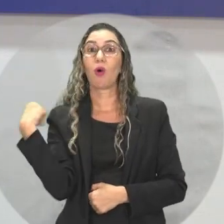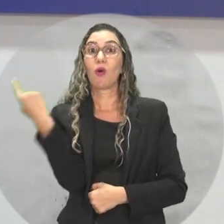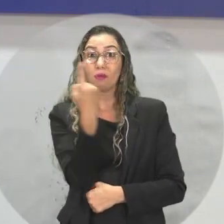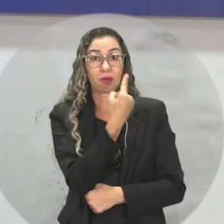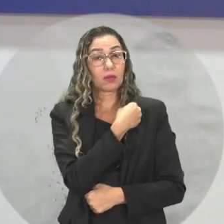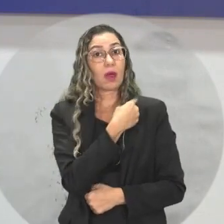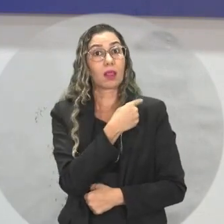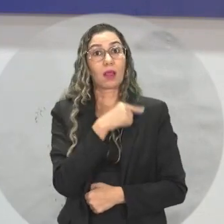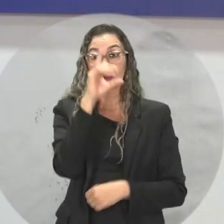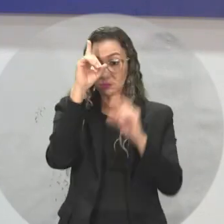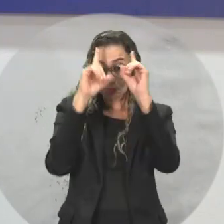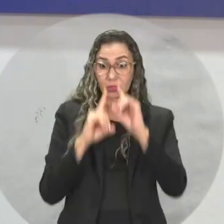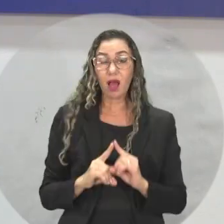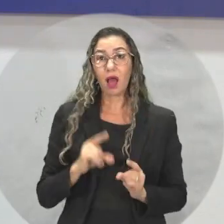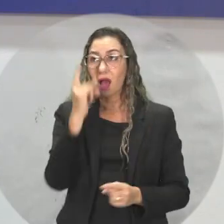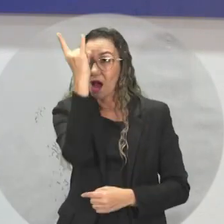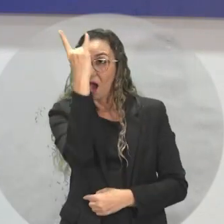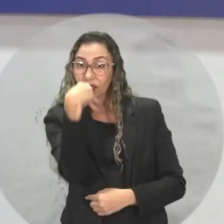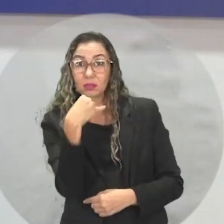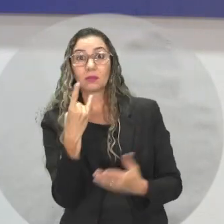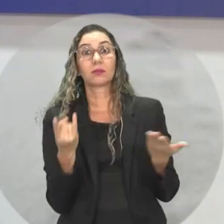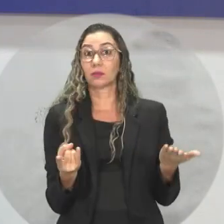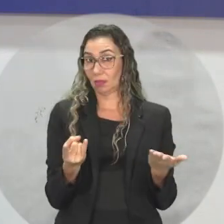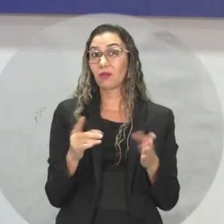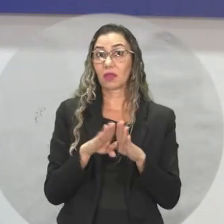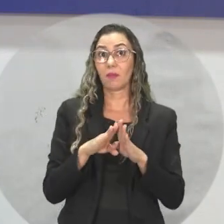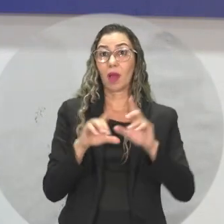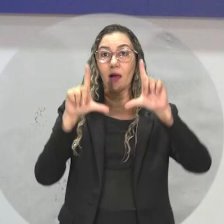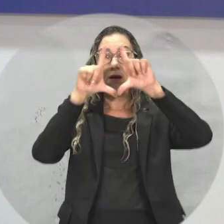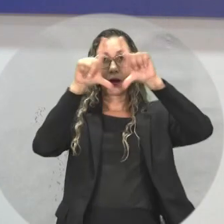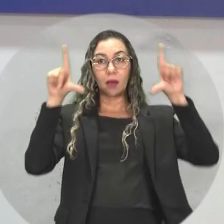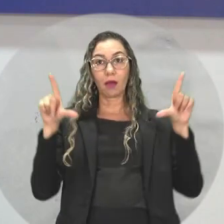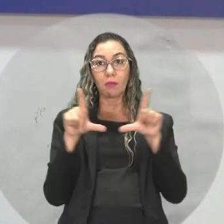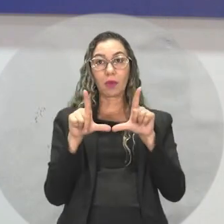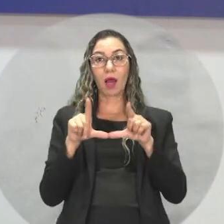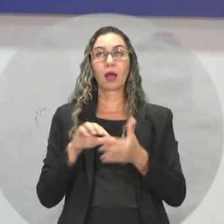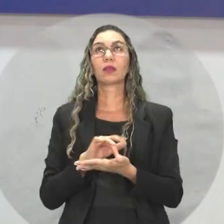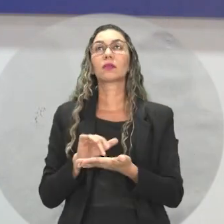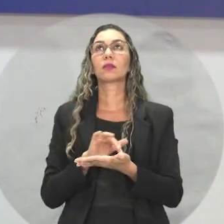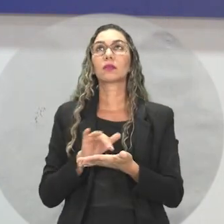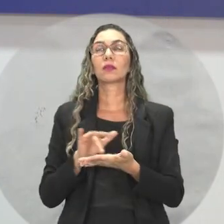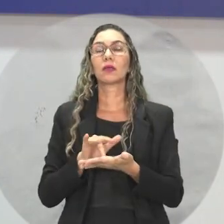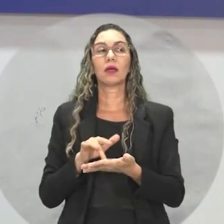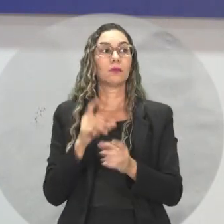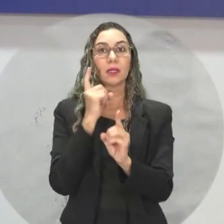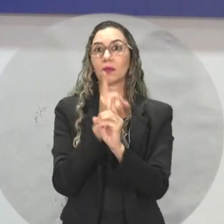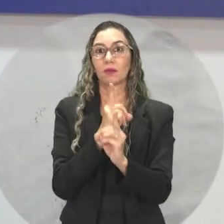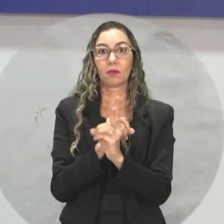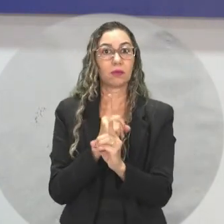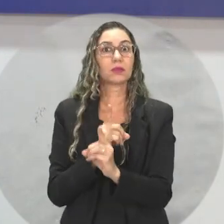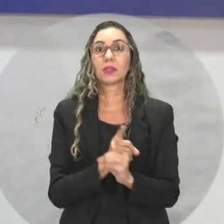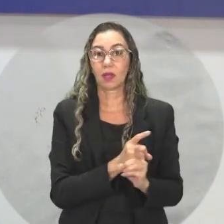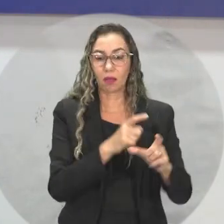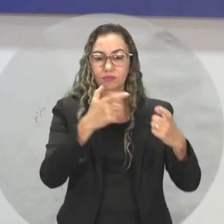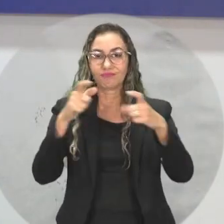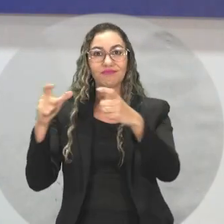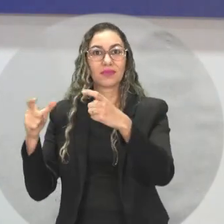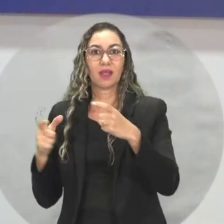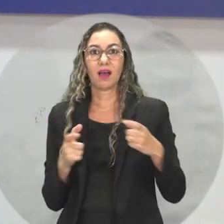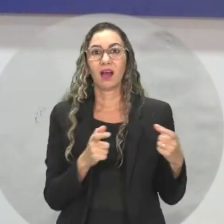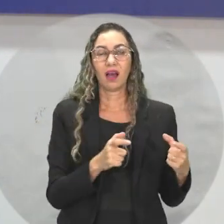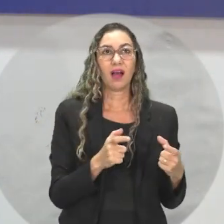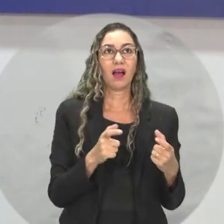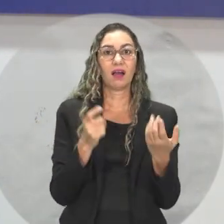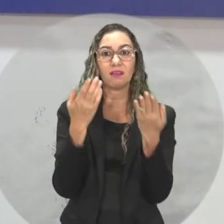deficientes de visão, principalmente nós cegos totais, ou uma placa em braile, né? Que nós possamos identificar os locais, uma